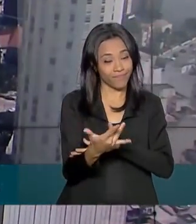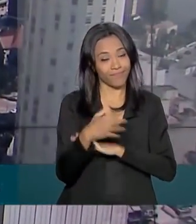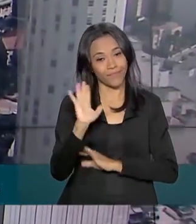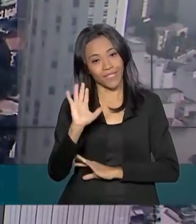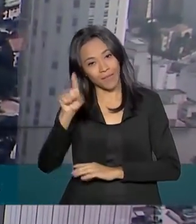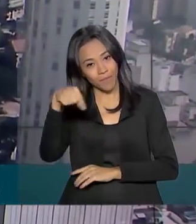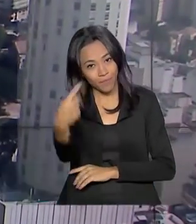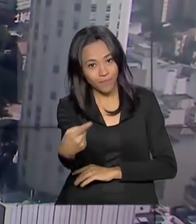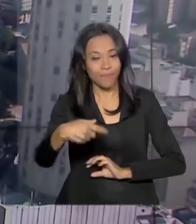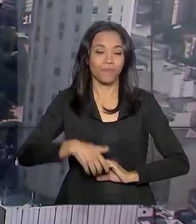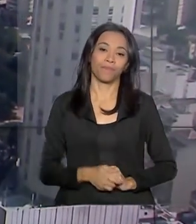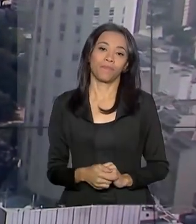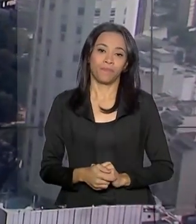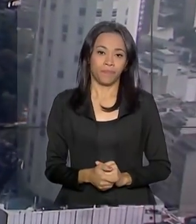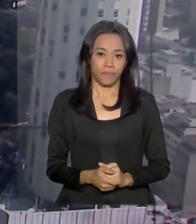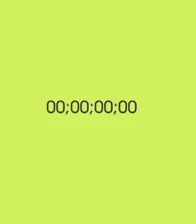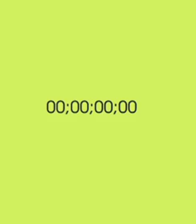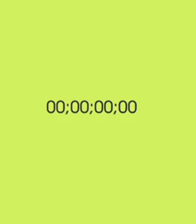Até a próxima edição.